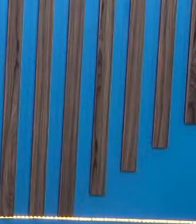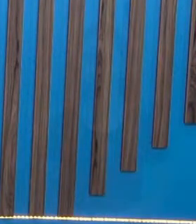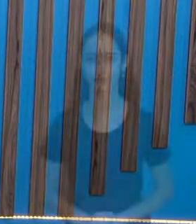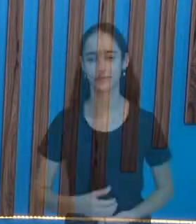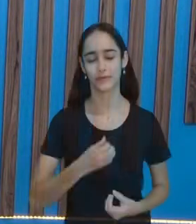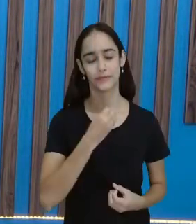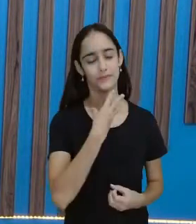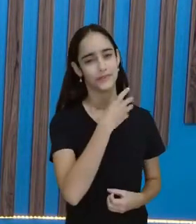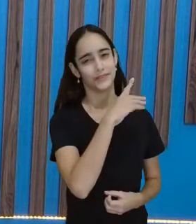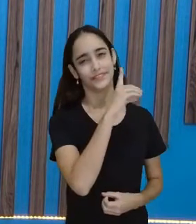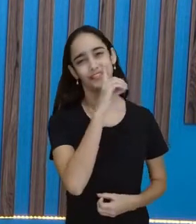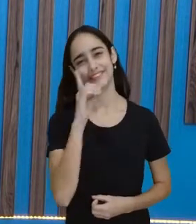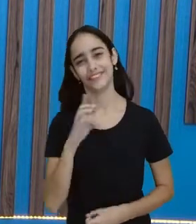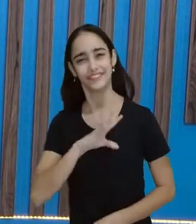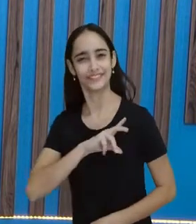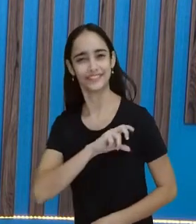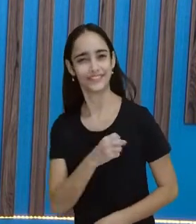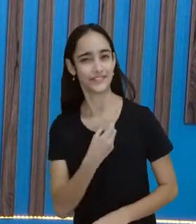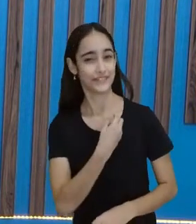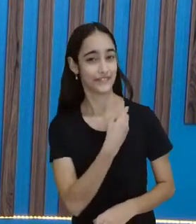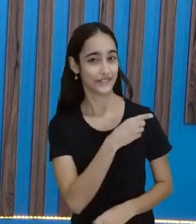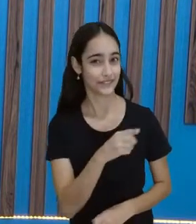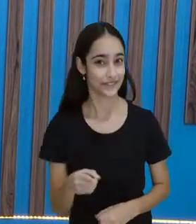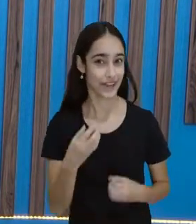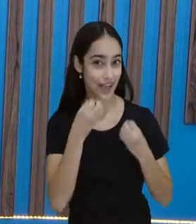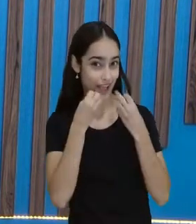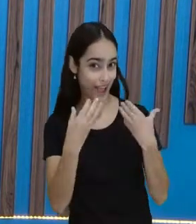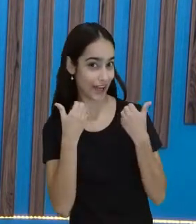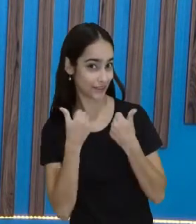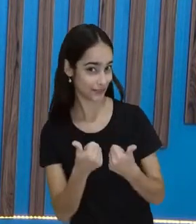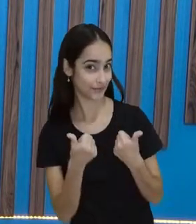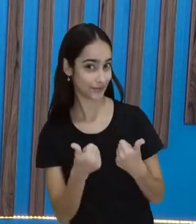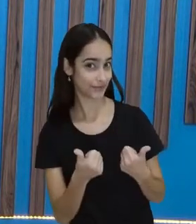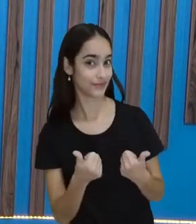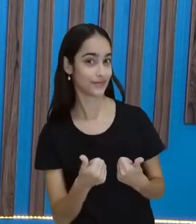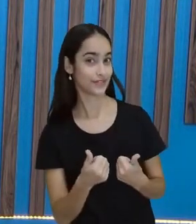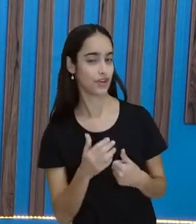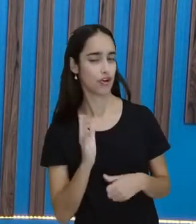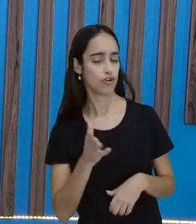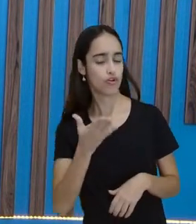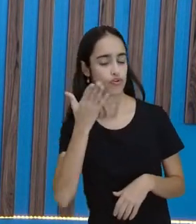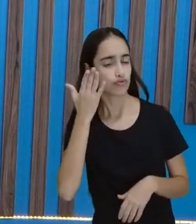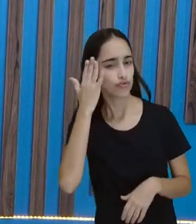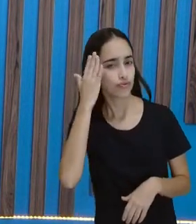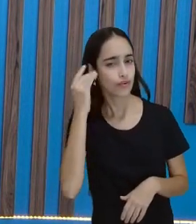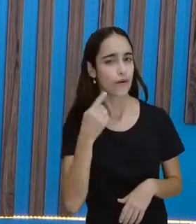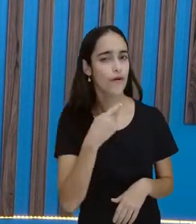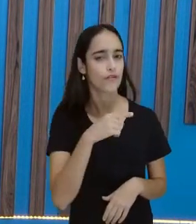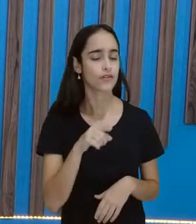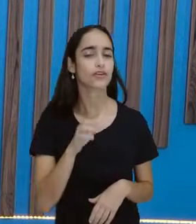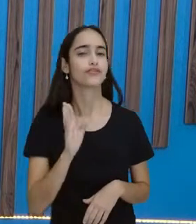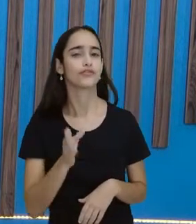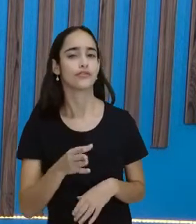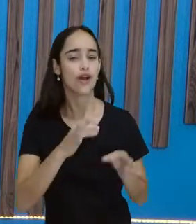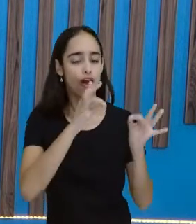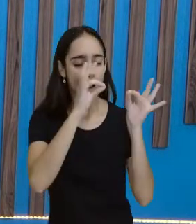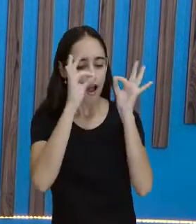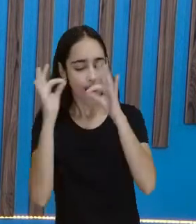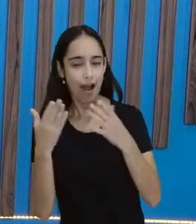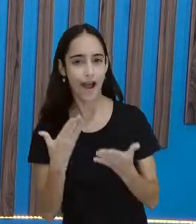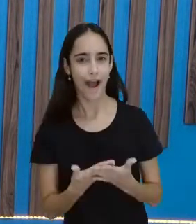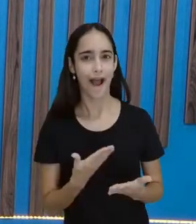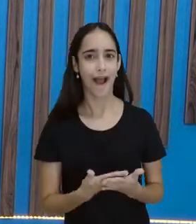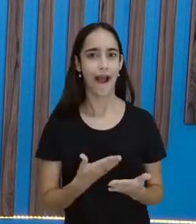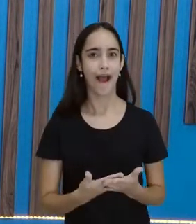Bom dia, amores! Como vocês estão? Já sei que tem muita gente aí ligadinha no Educa Recife, né? Isabela, Maiara,